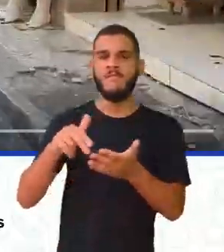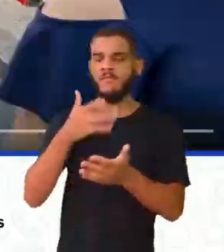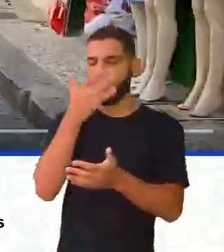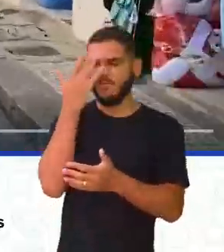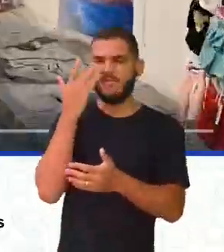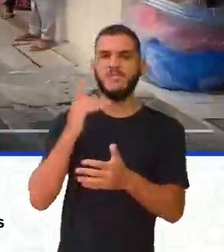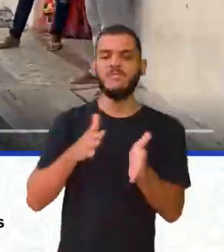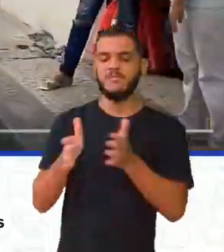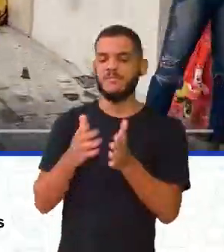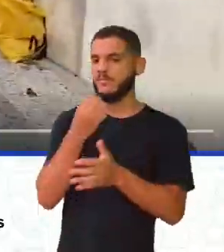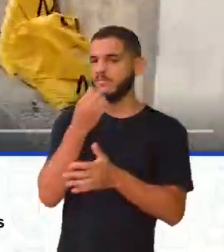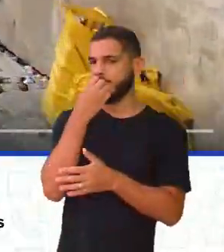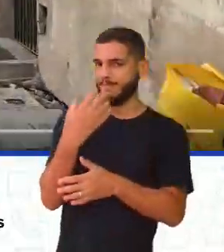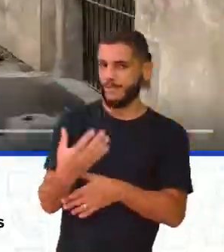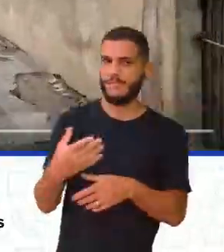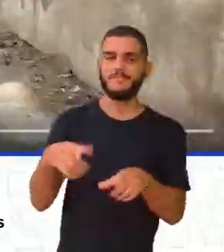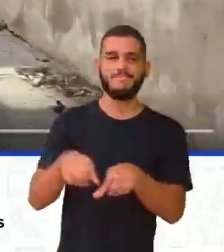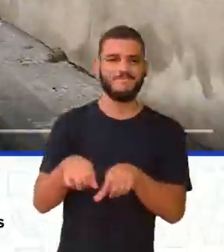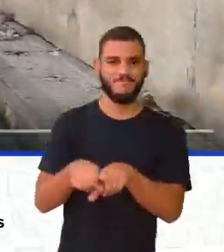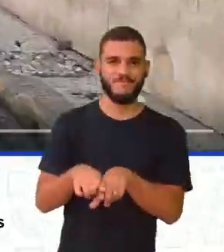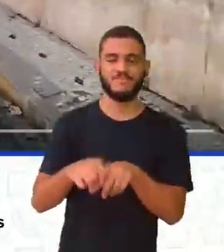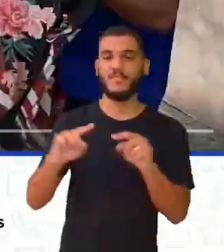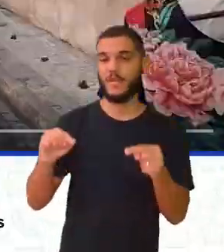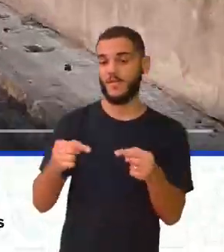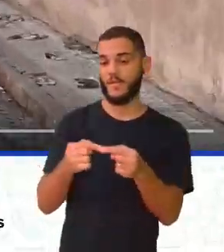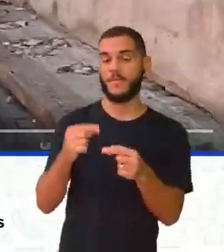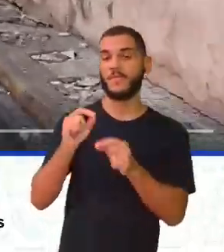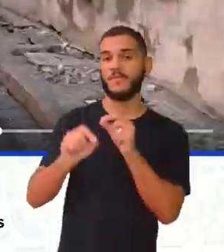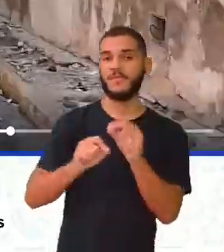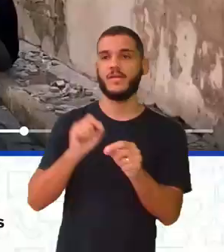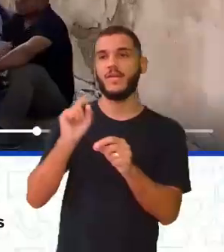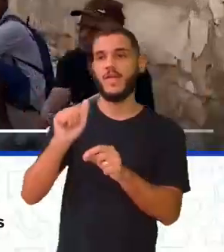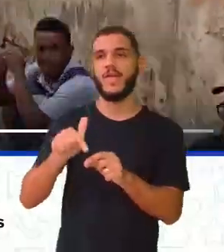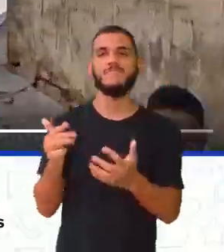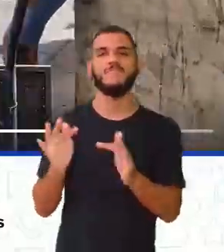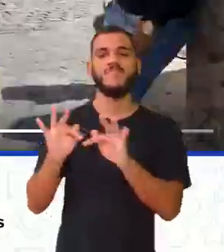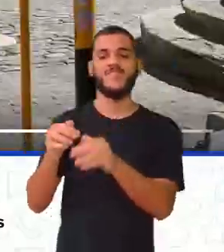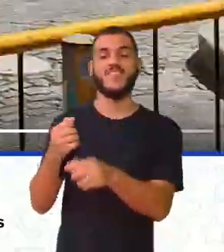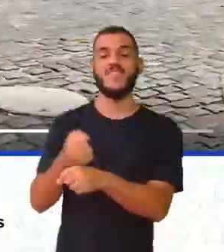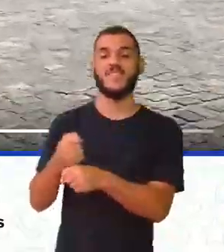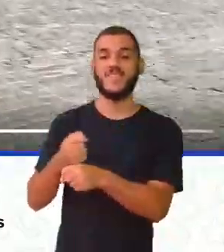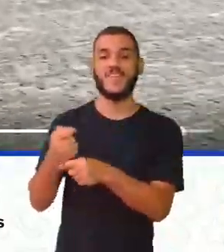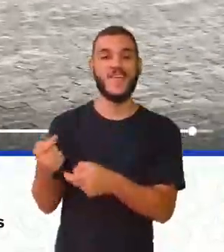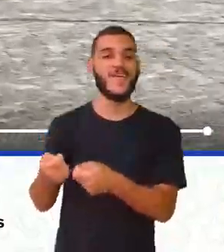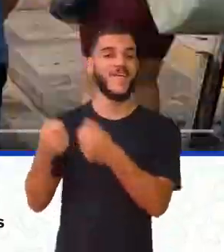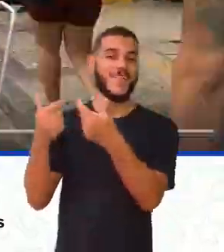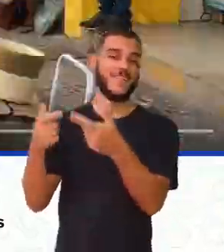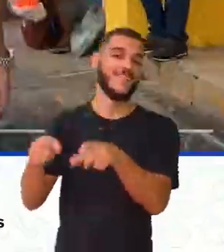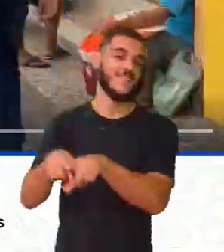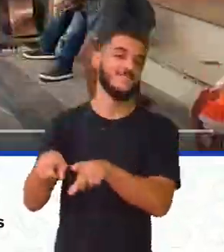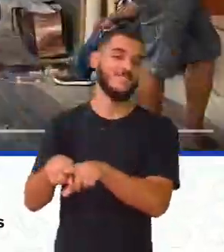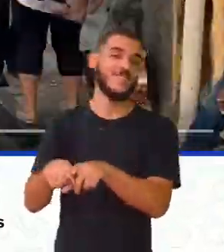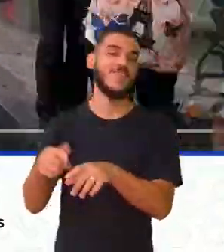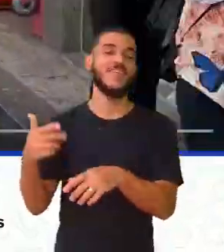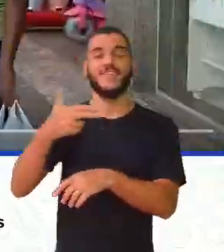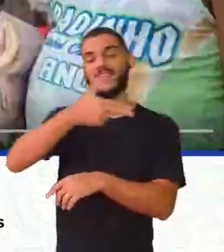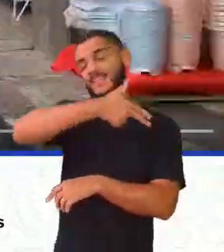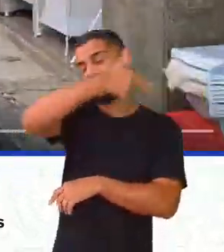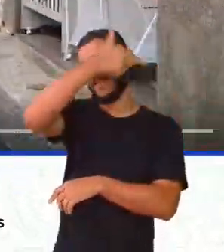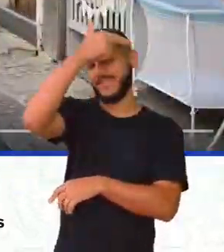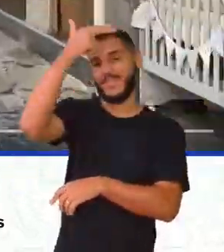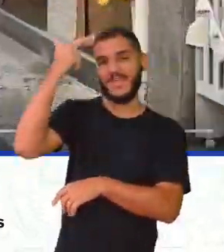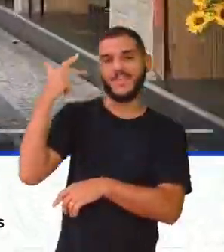época boa, propícia, né? Que é um espírito de final de ano, Natal, é o quê? Confraternizar, né?